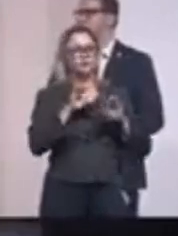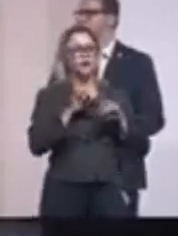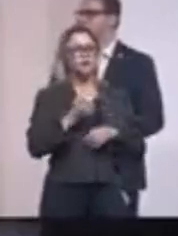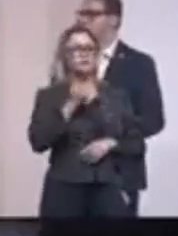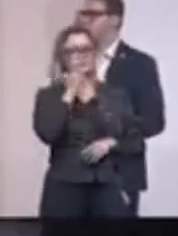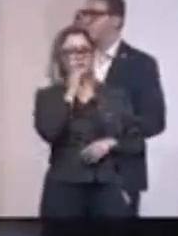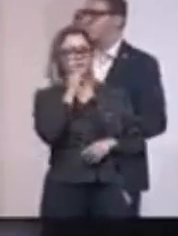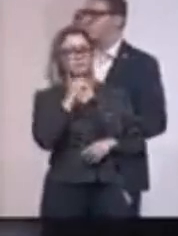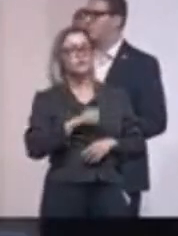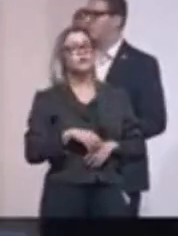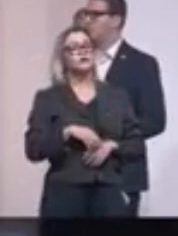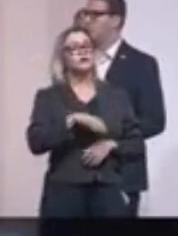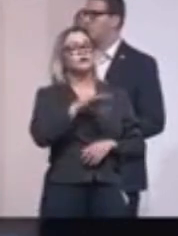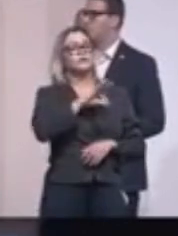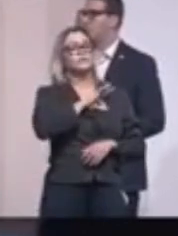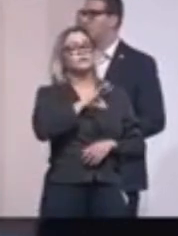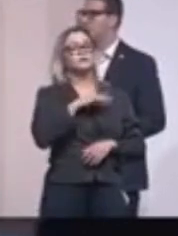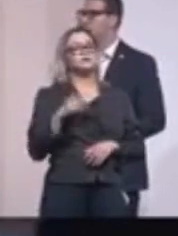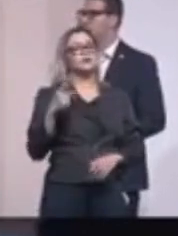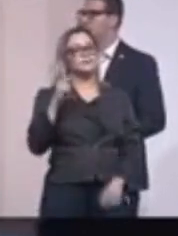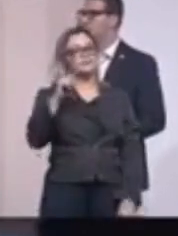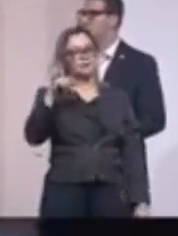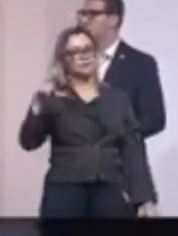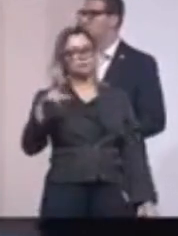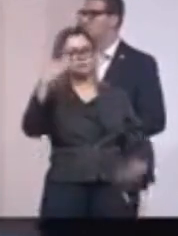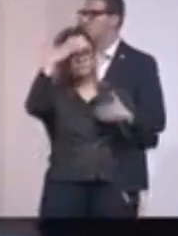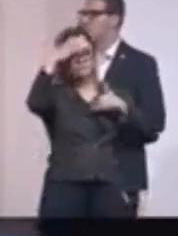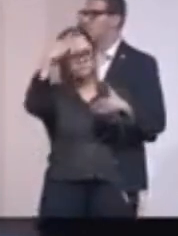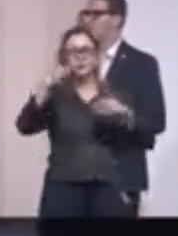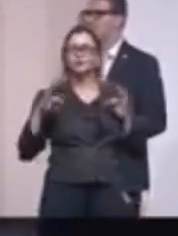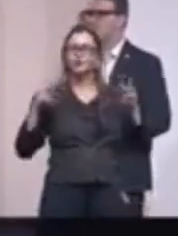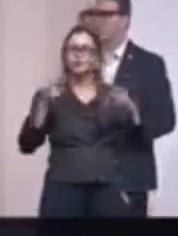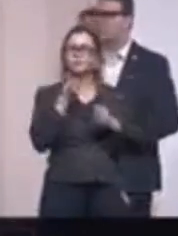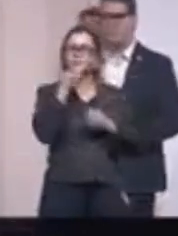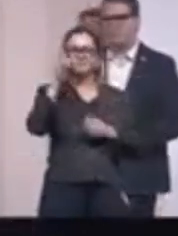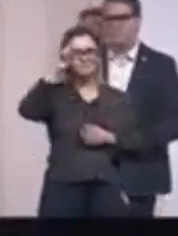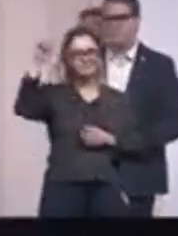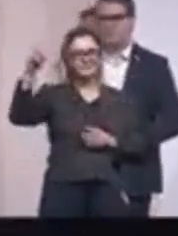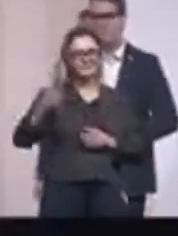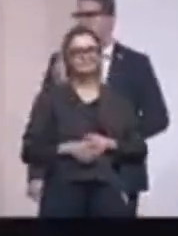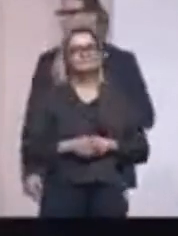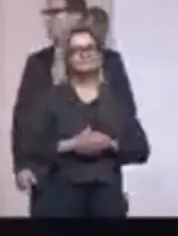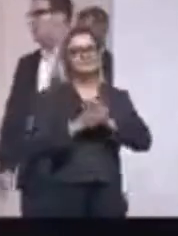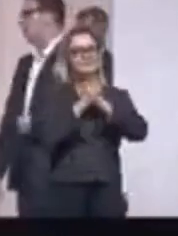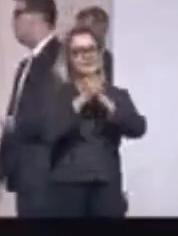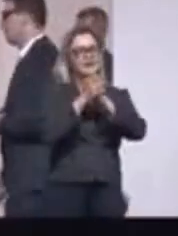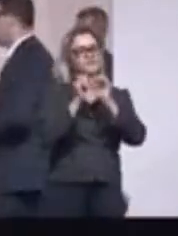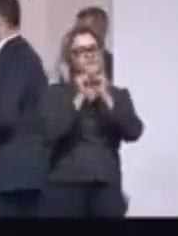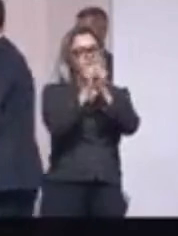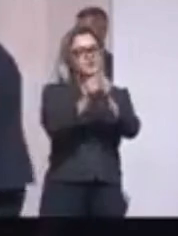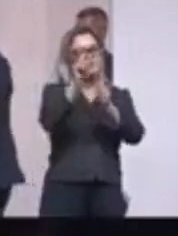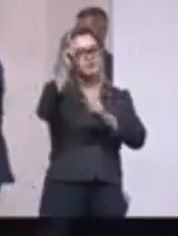-Científica e Penal. Muito obrigado, tenham todos um excelente dia, fiquem com Deus.